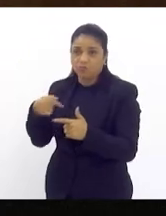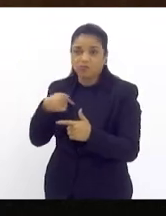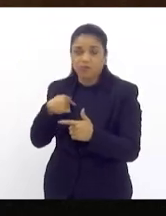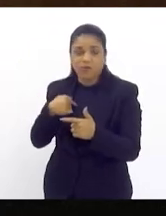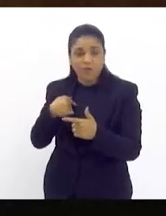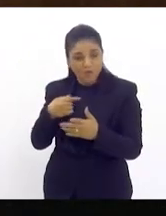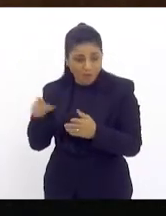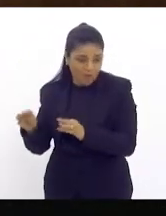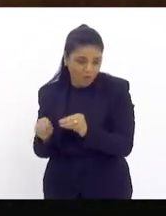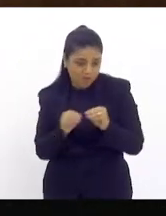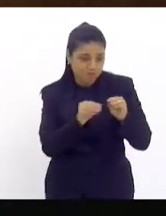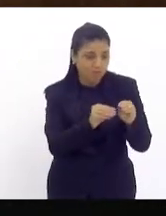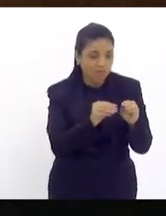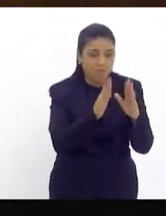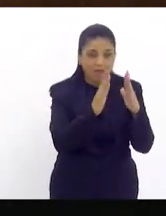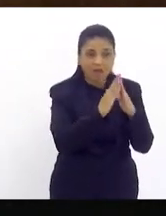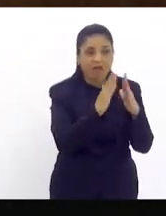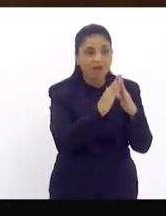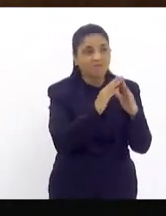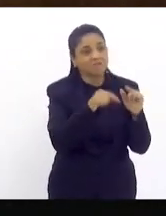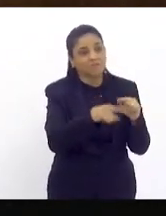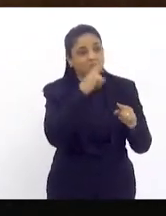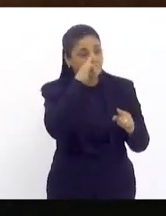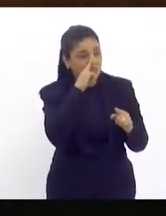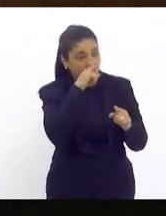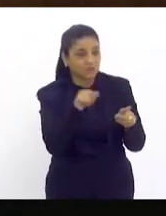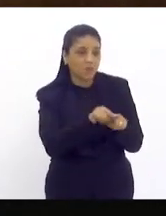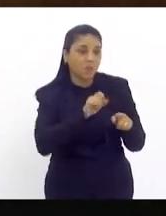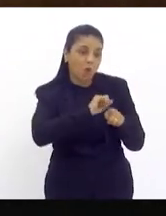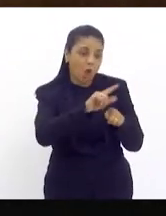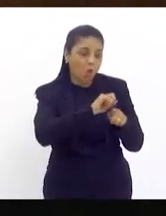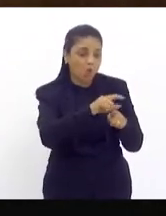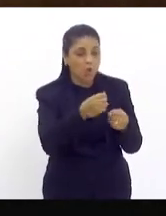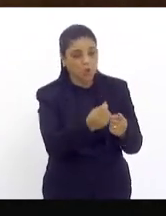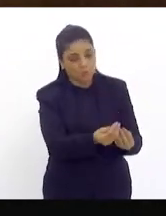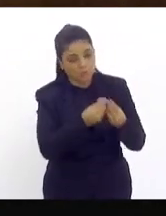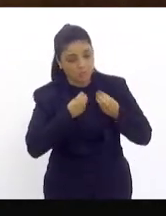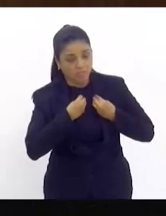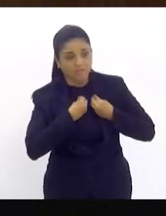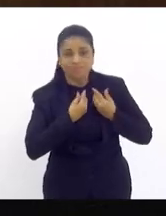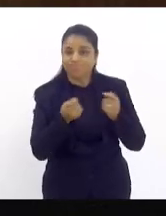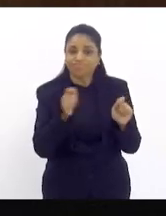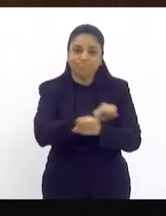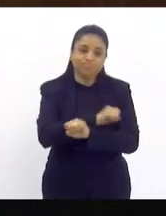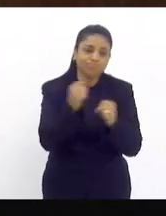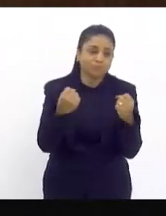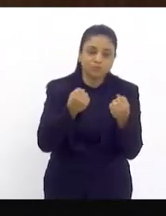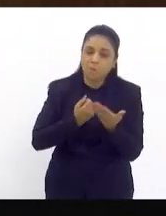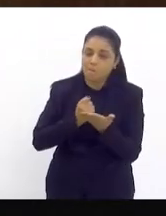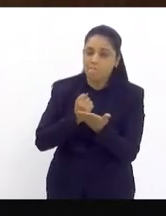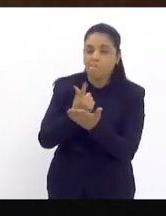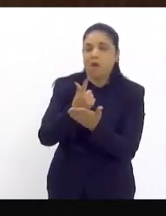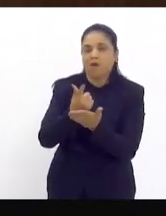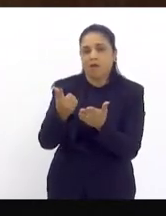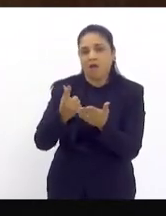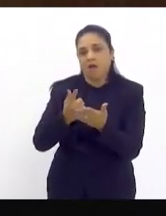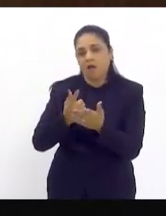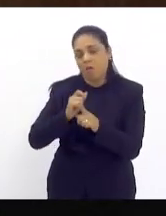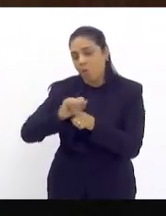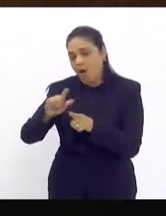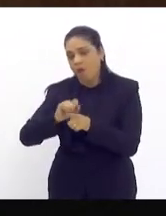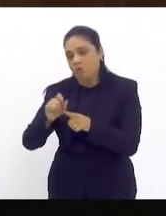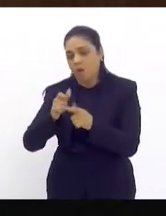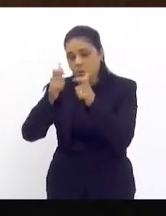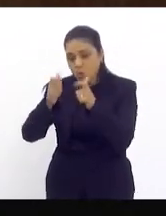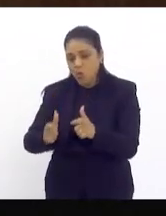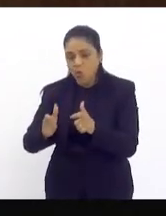e fui pra outra beira de pirambeira porque o aluguel social que foi fornecido não me dá condições de alugar um